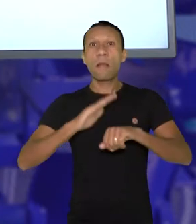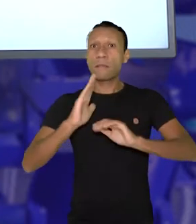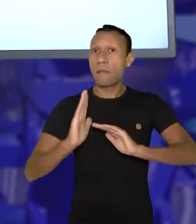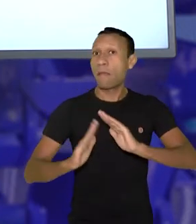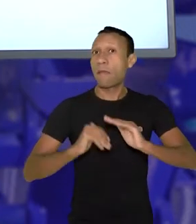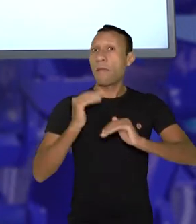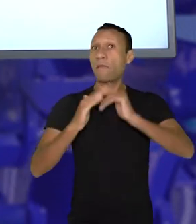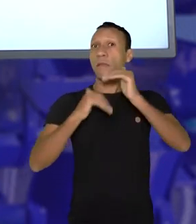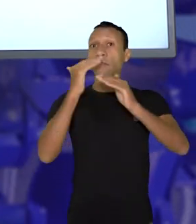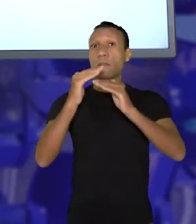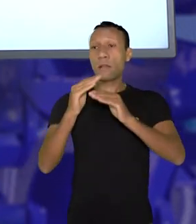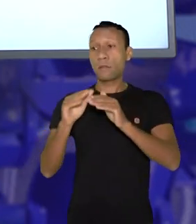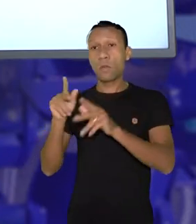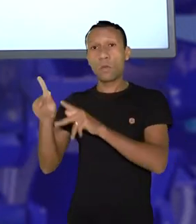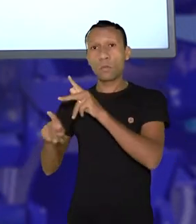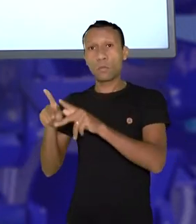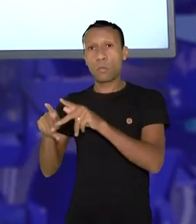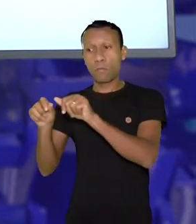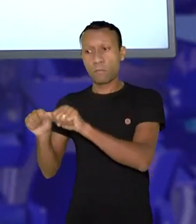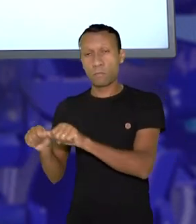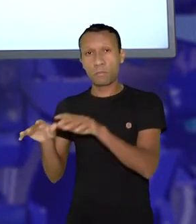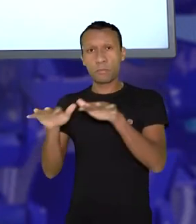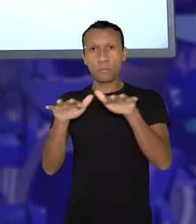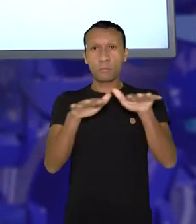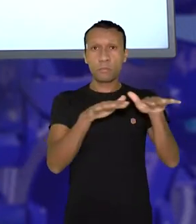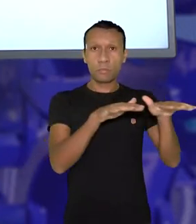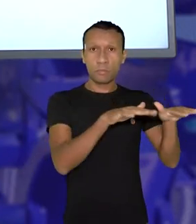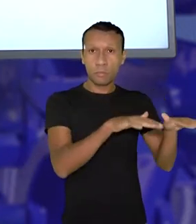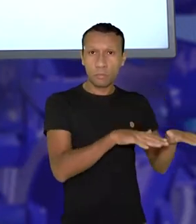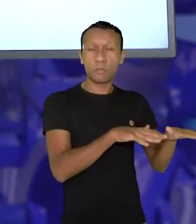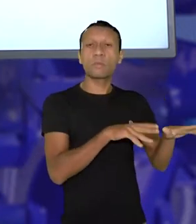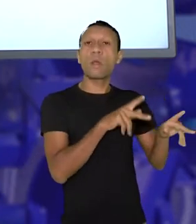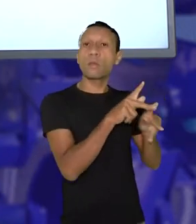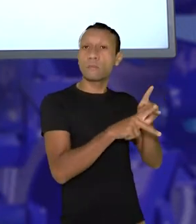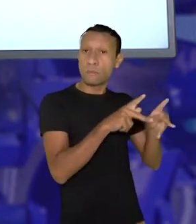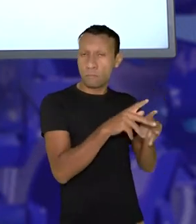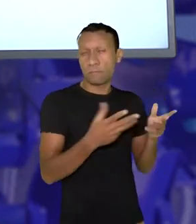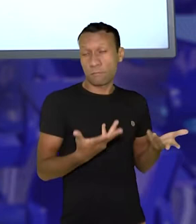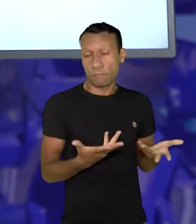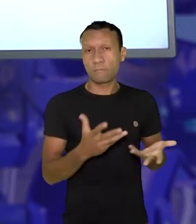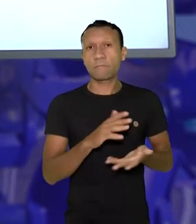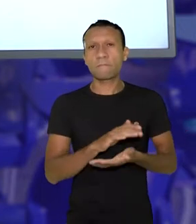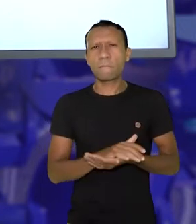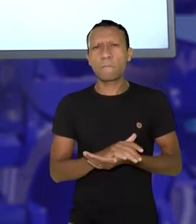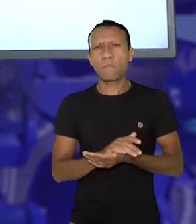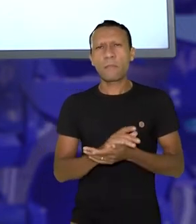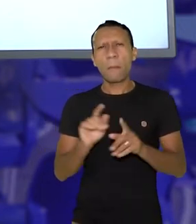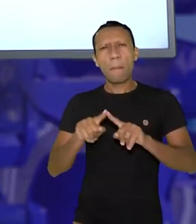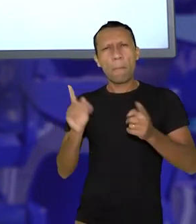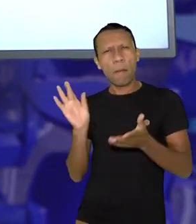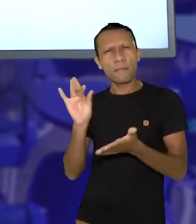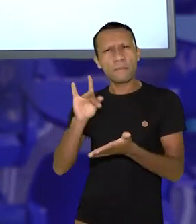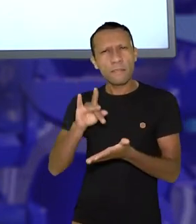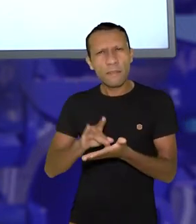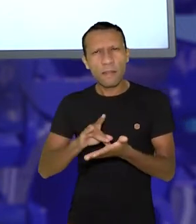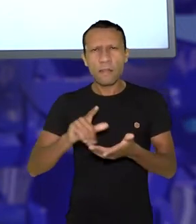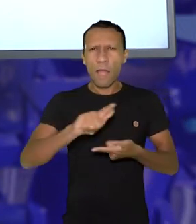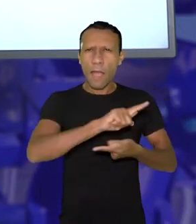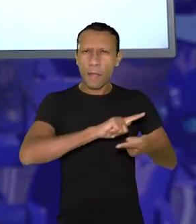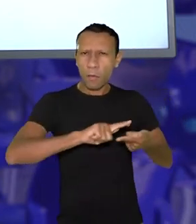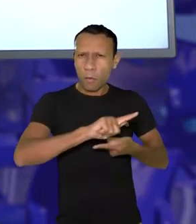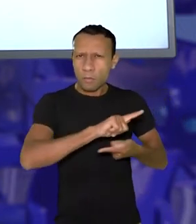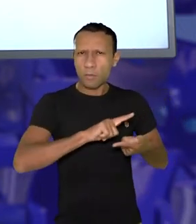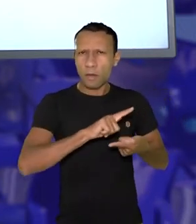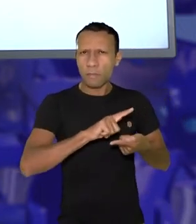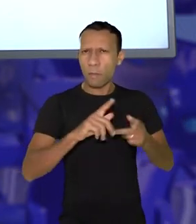migração internacional entre os povos. Mas de fato, essa globalização,